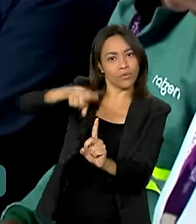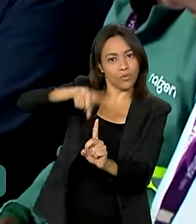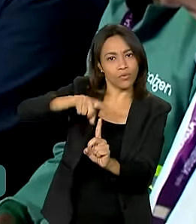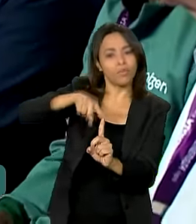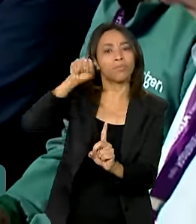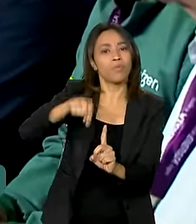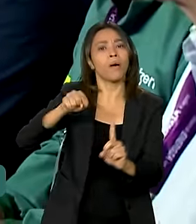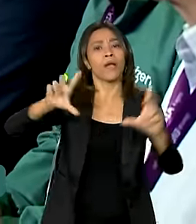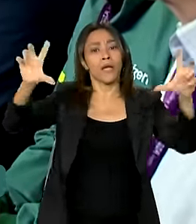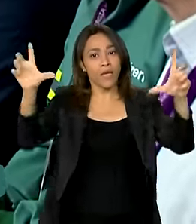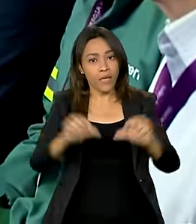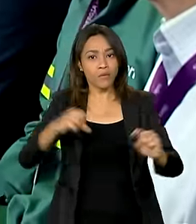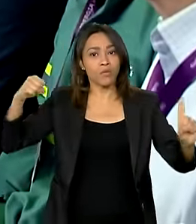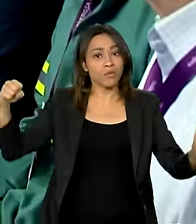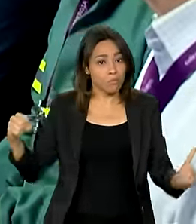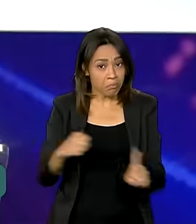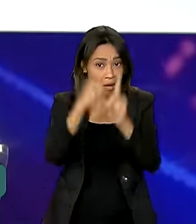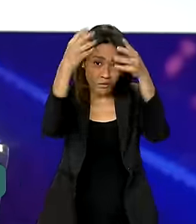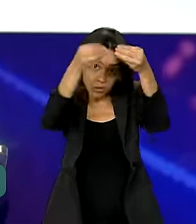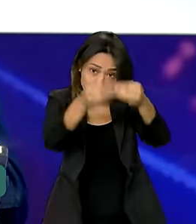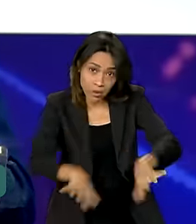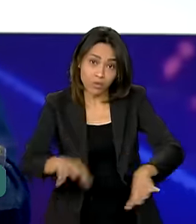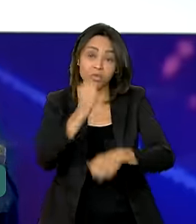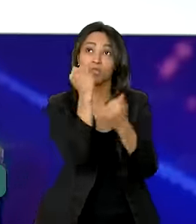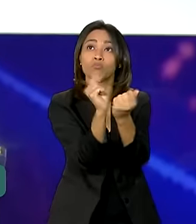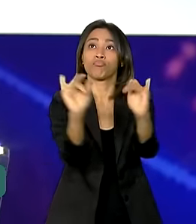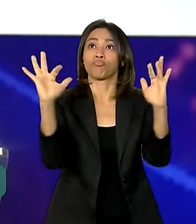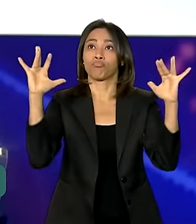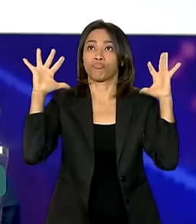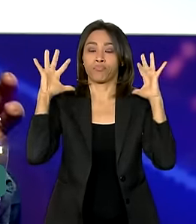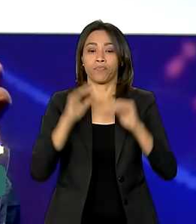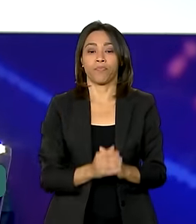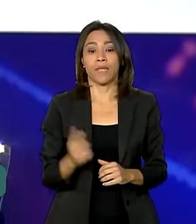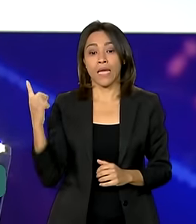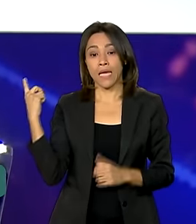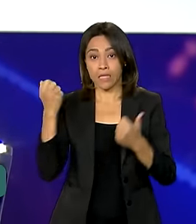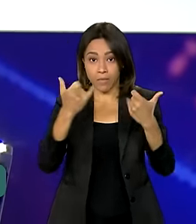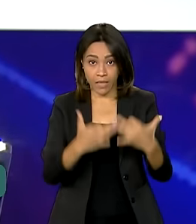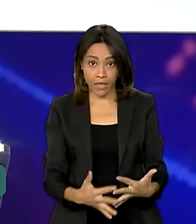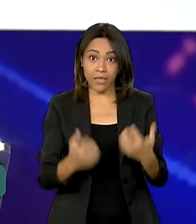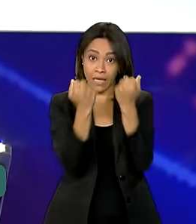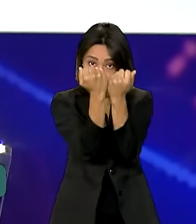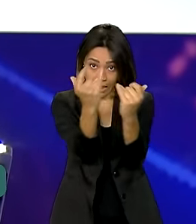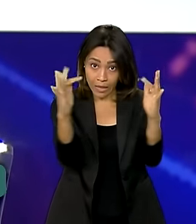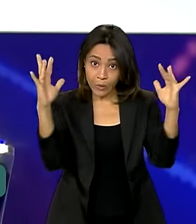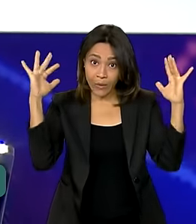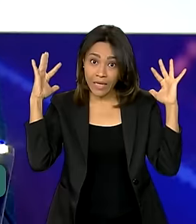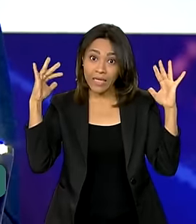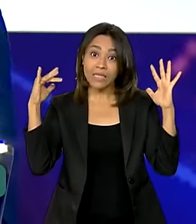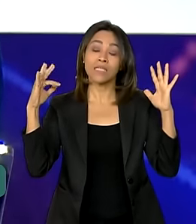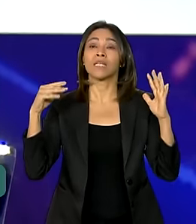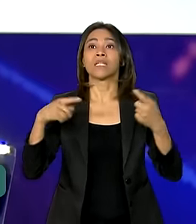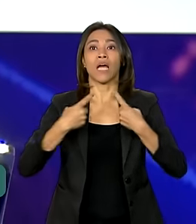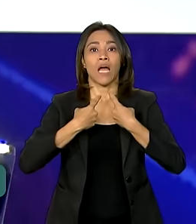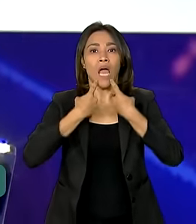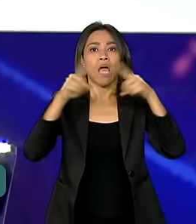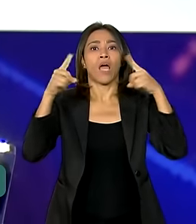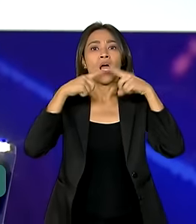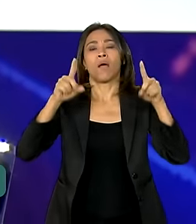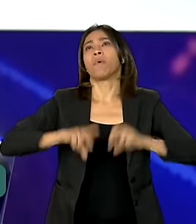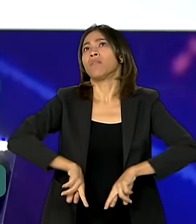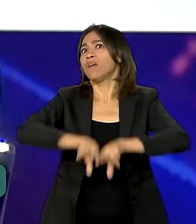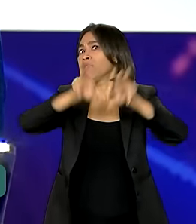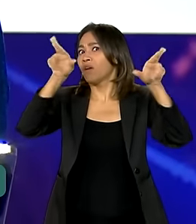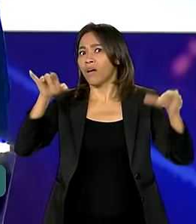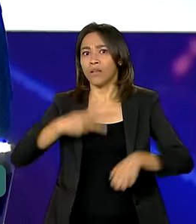reduzir os impactos ambientais. A natureza está se manifestando em vários países e o aquecimento global é uma